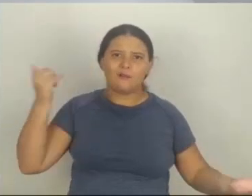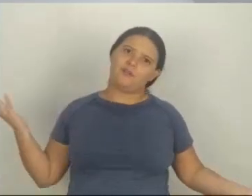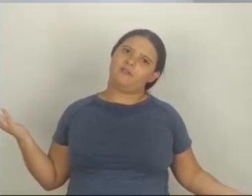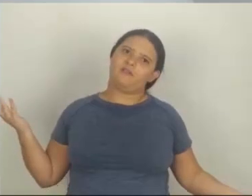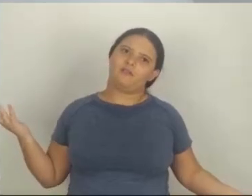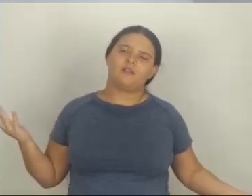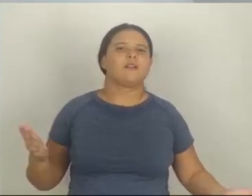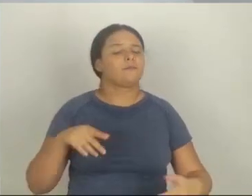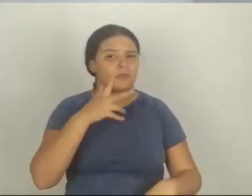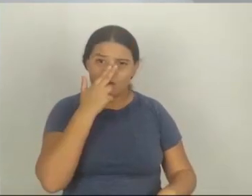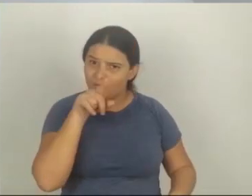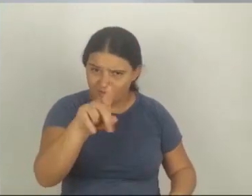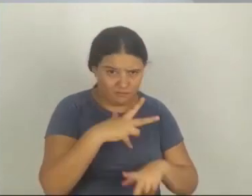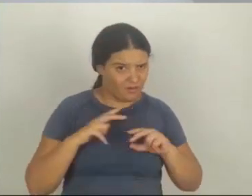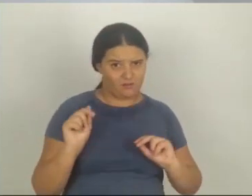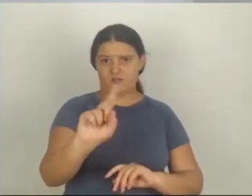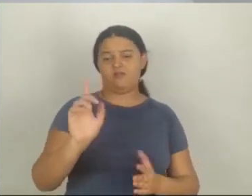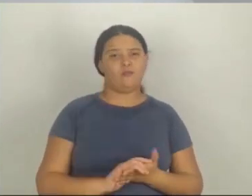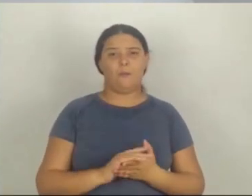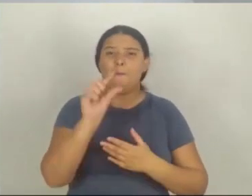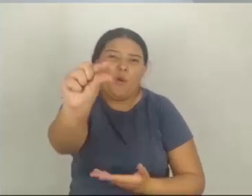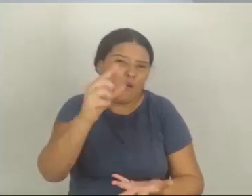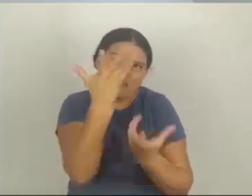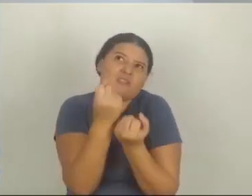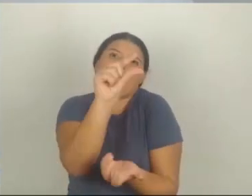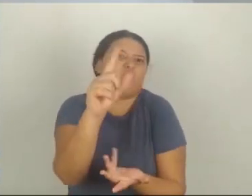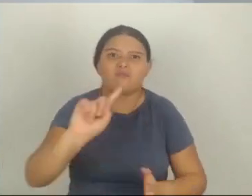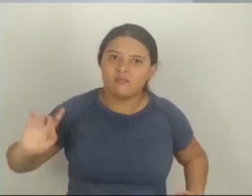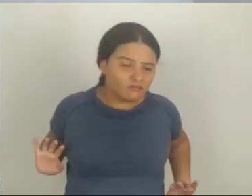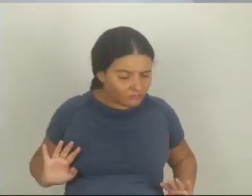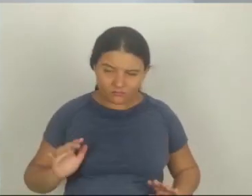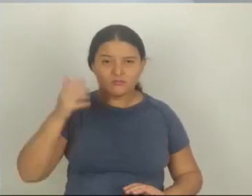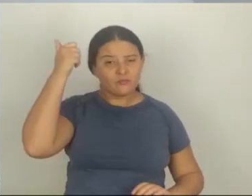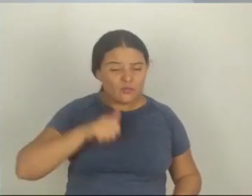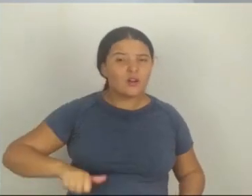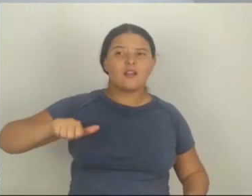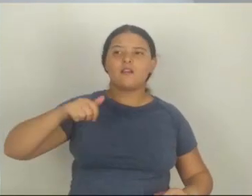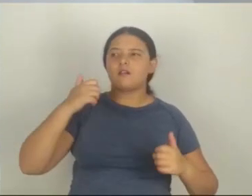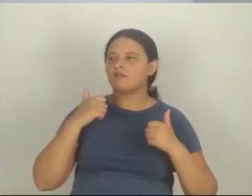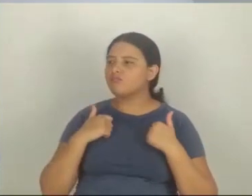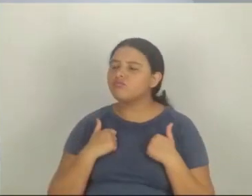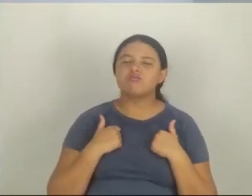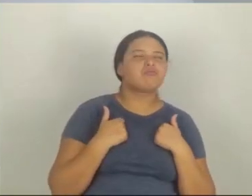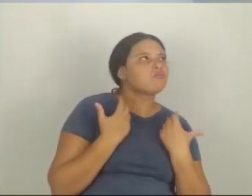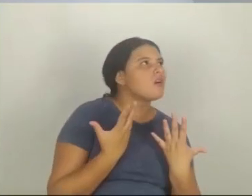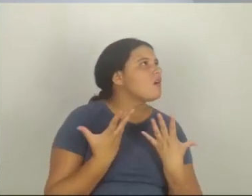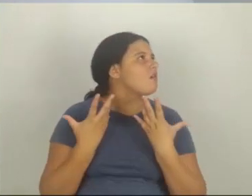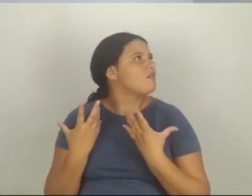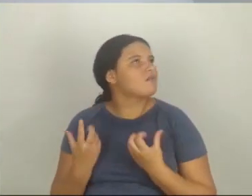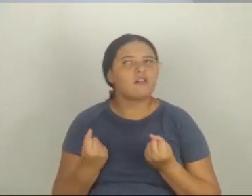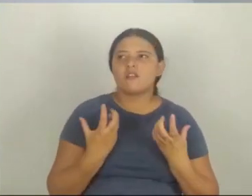é? Eu acho que você não merece migalhas. Ninguém merece migalhas. Então, as mulheres precisam sair do papel passivo,